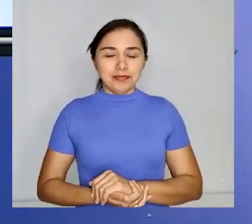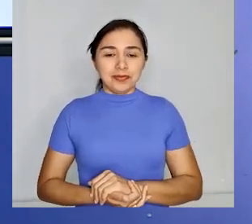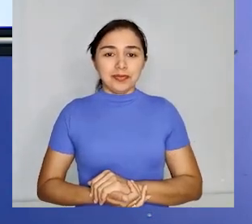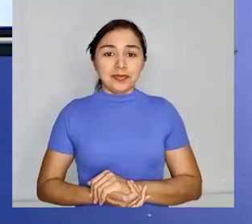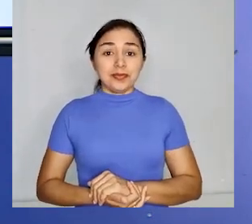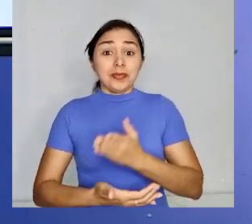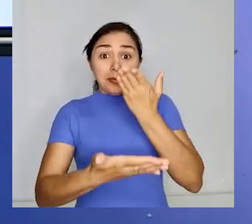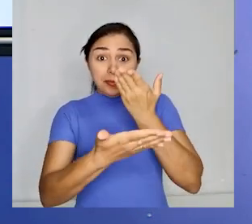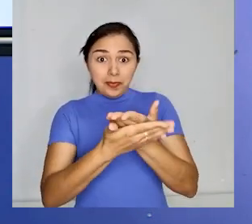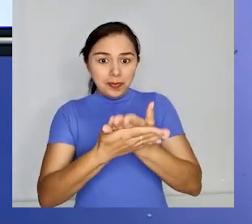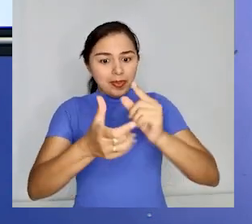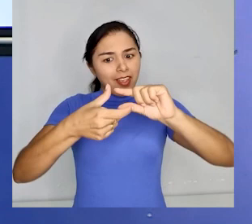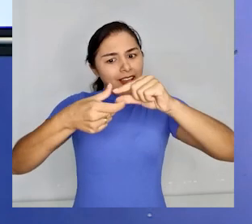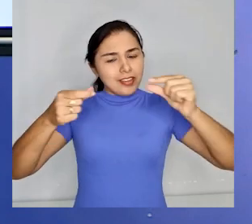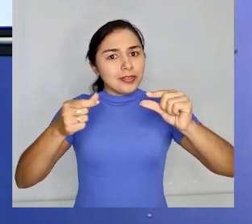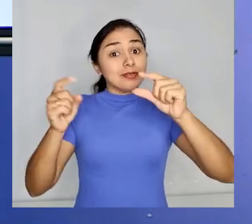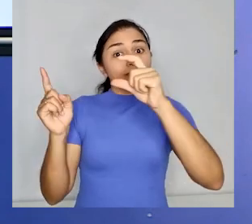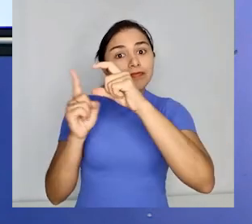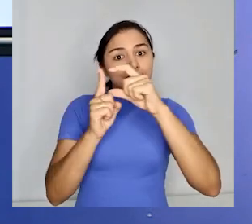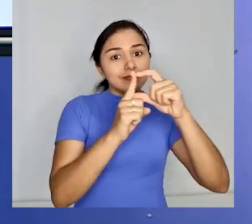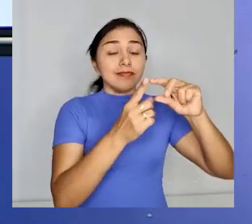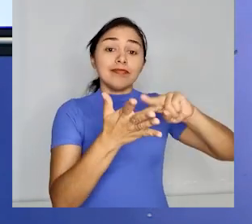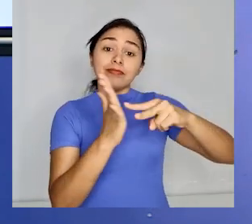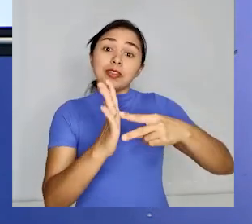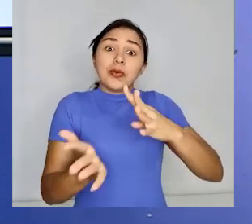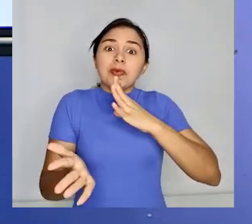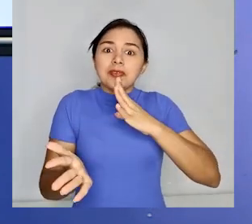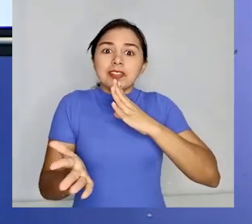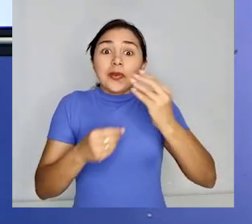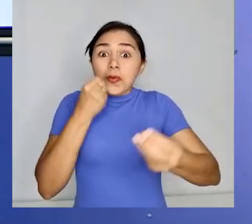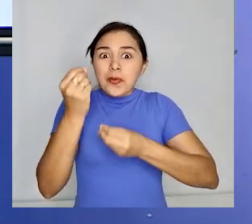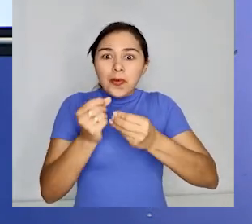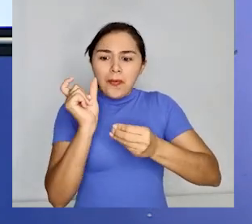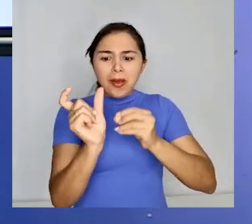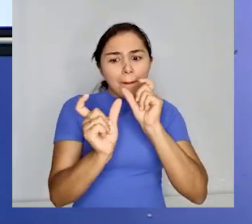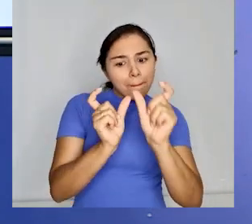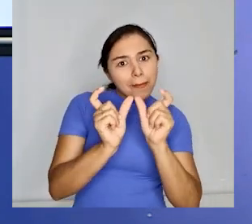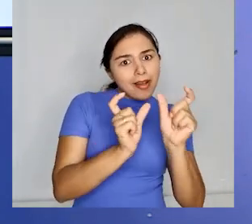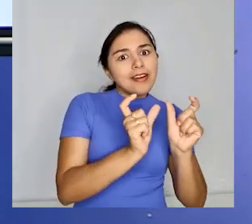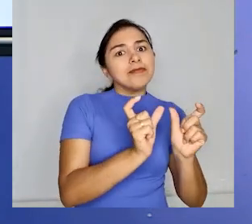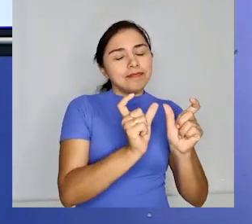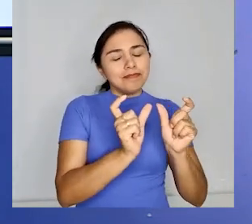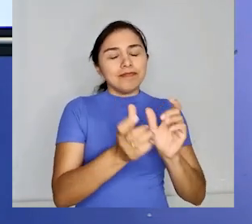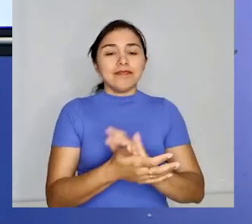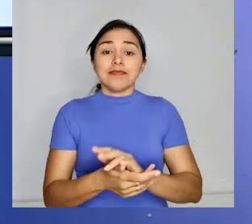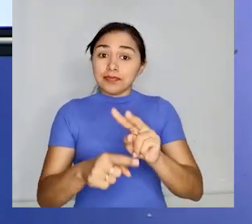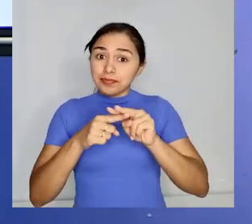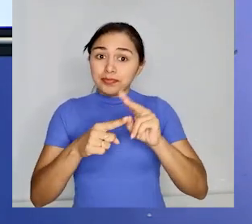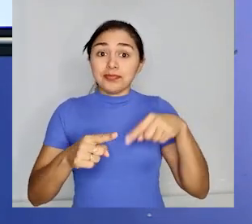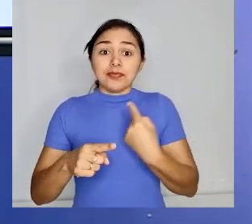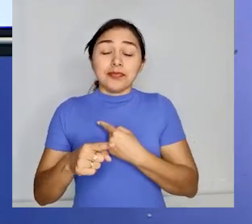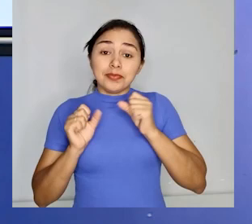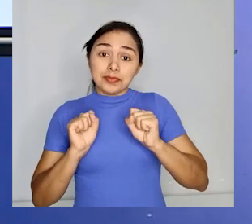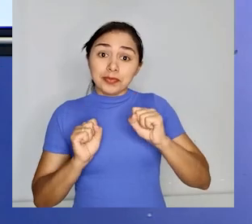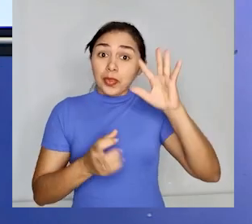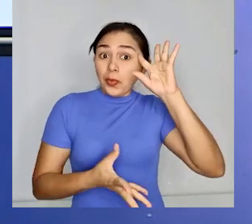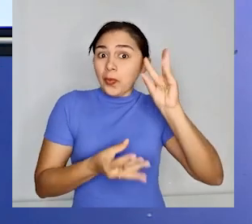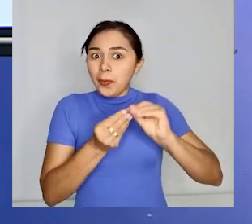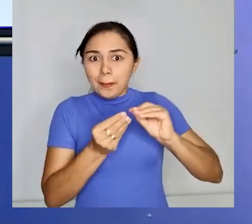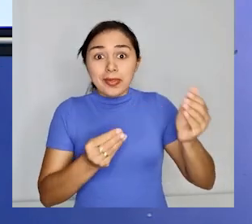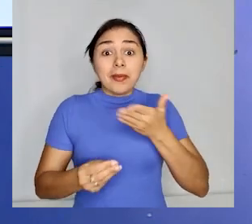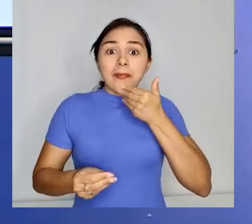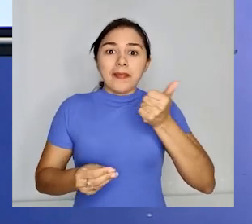Estudar a estrutura é conhecer os elementos formadores das palavras, assim compreendemos melhor o